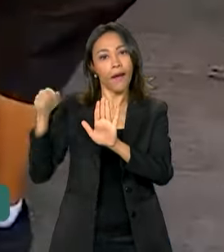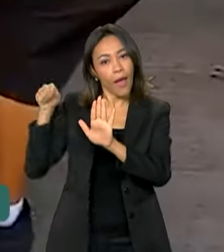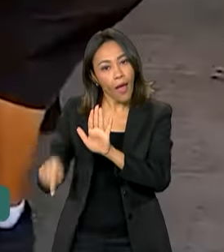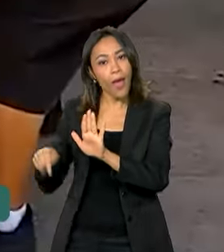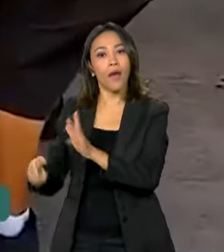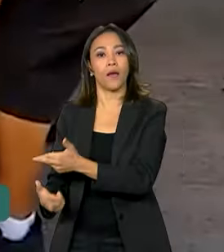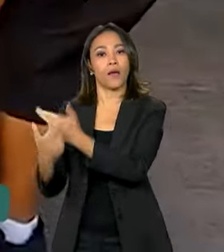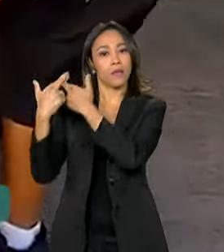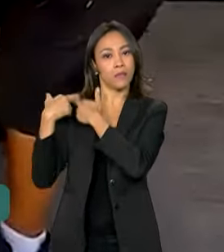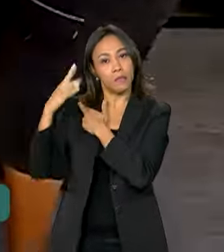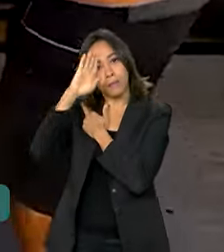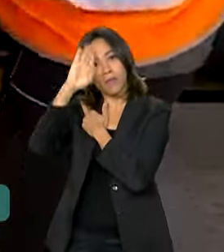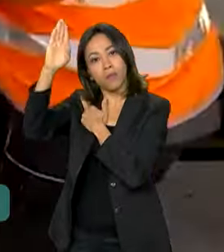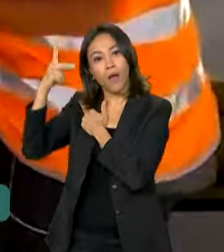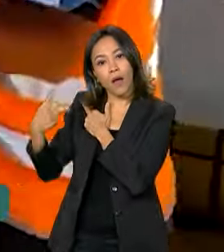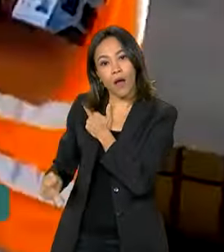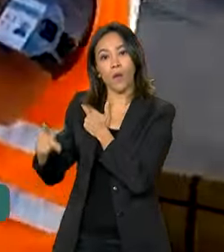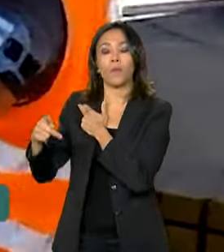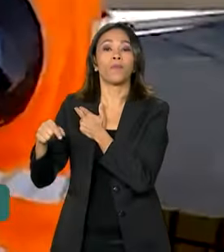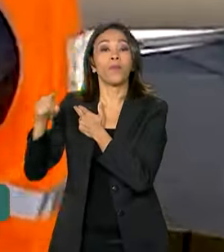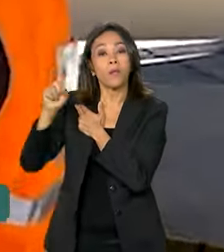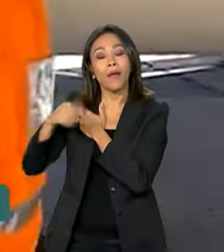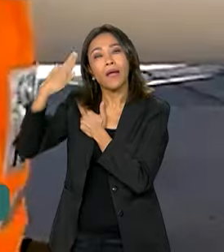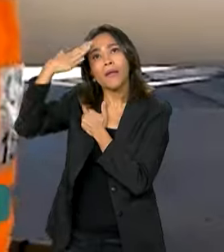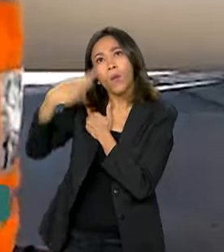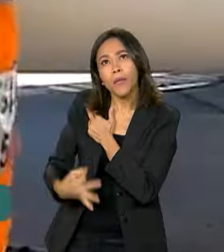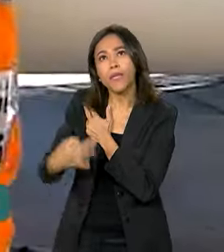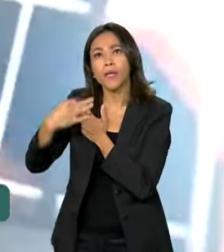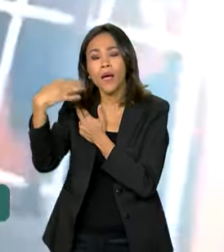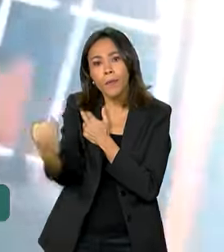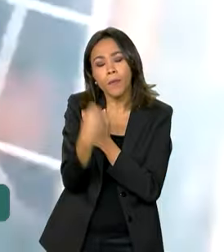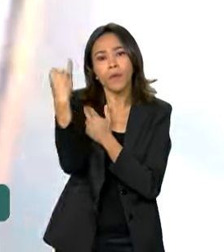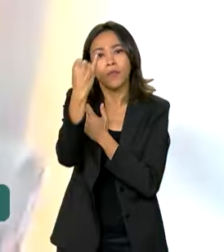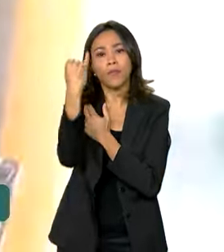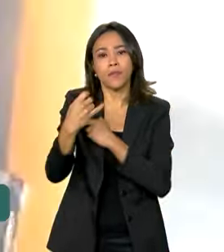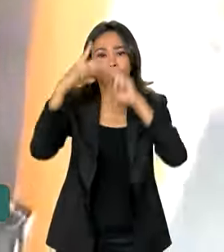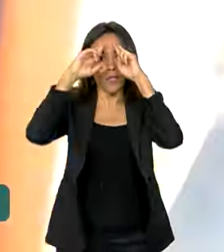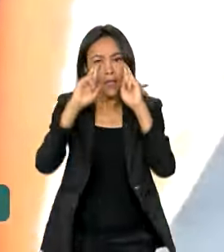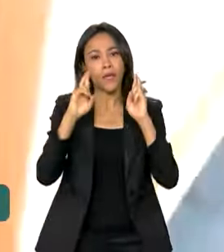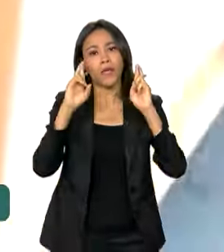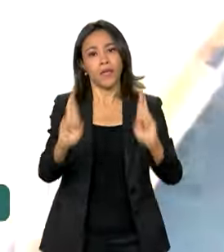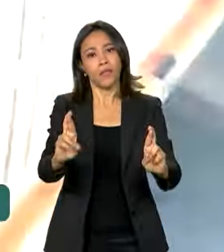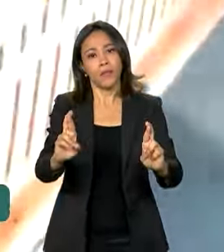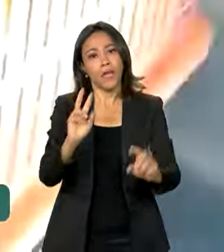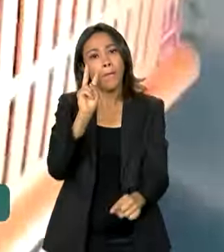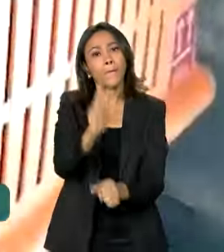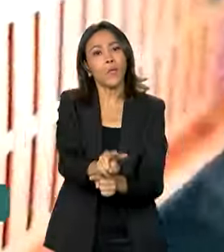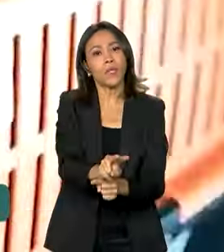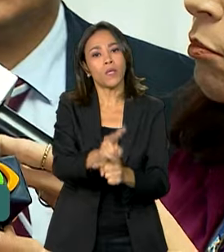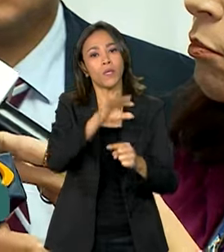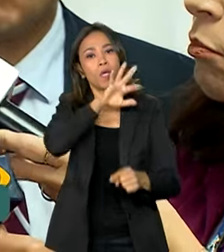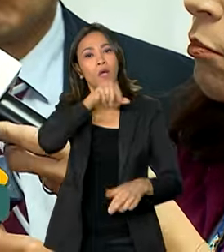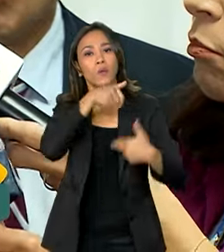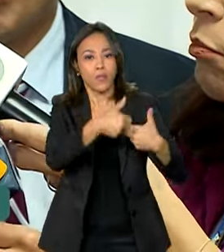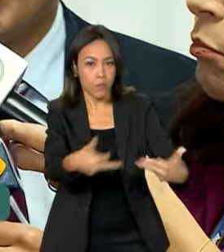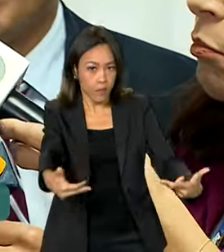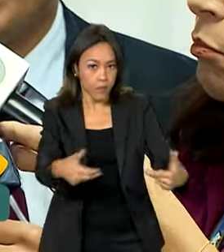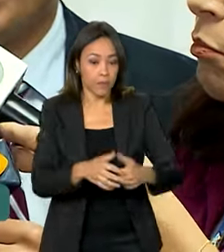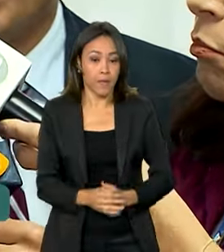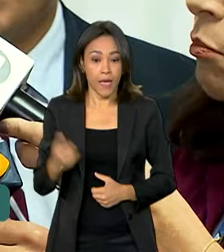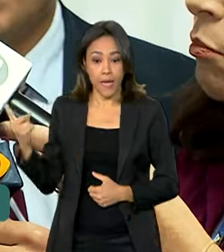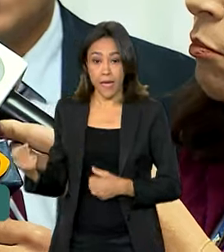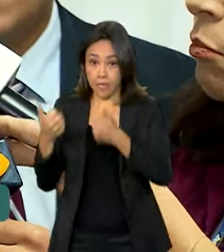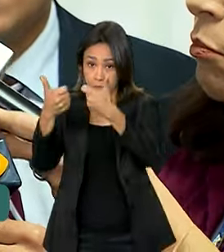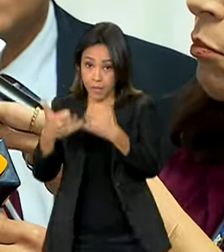pasta, pois é preciso entender a importância de respeitar a agenda de proteção animal. Uma legislação